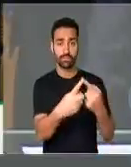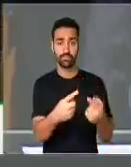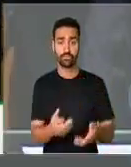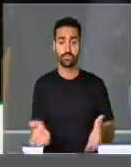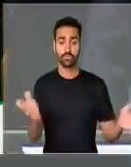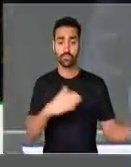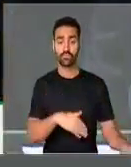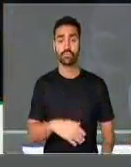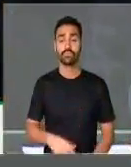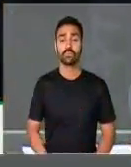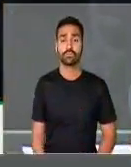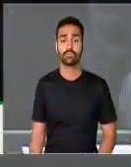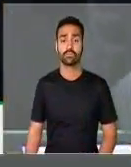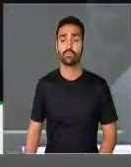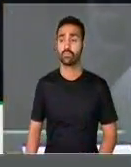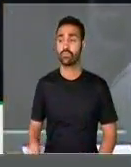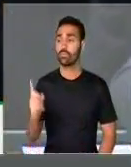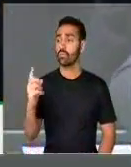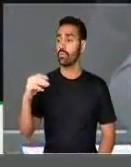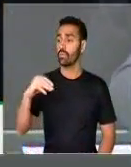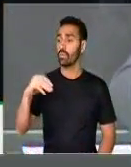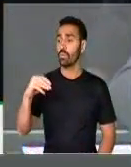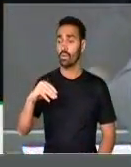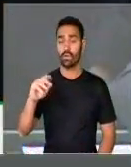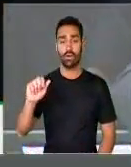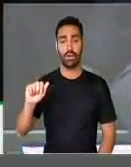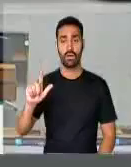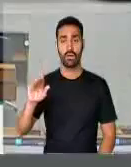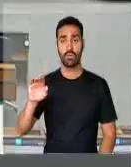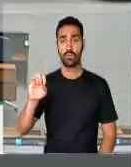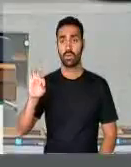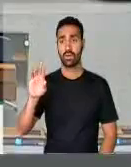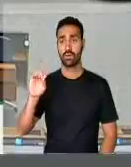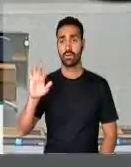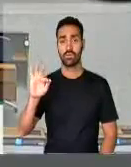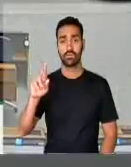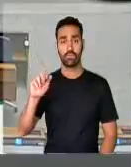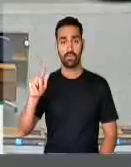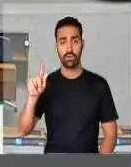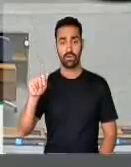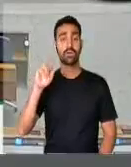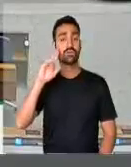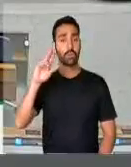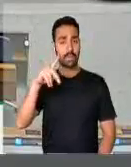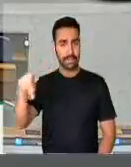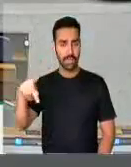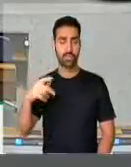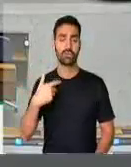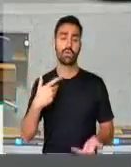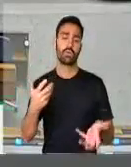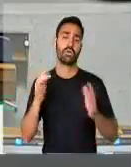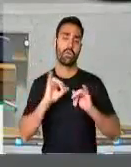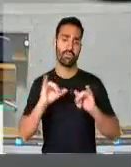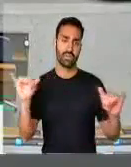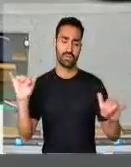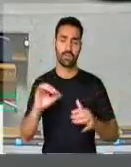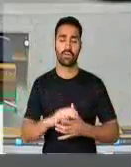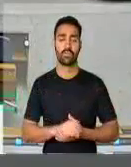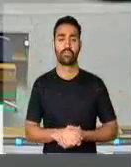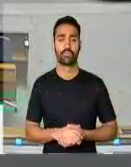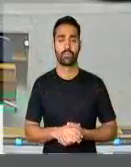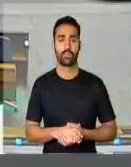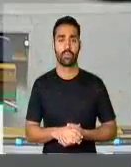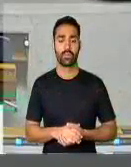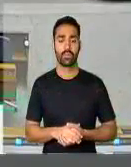Conceda a palavra por um minuto ao Coronel Alberto Fraga. Senhor Presidente, eu queria comunicar